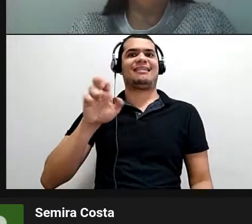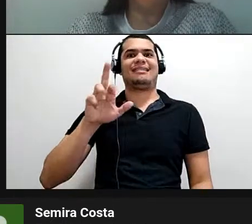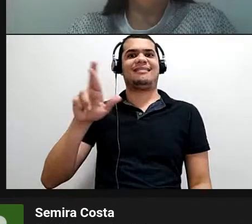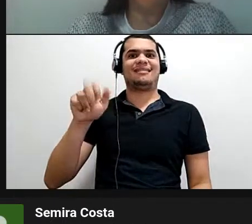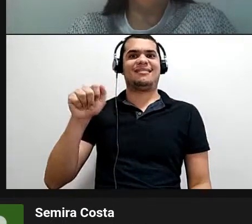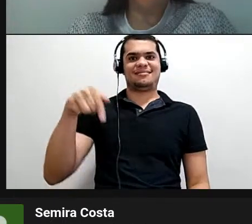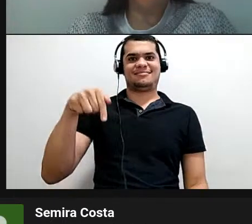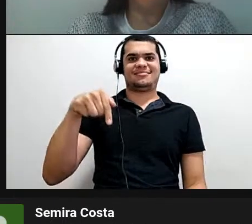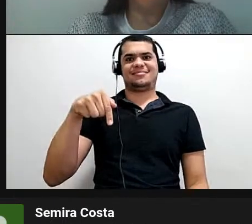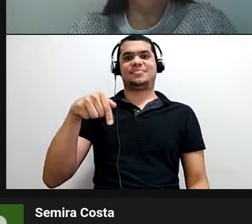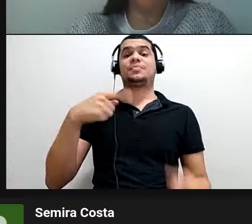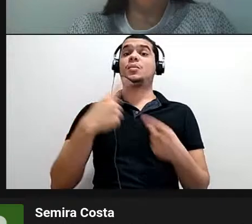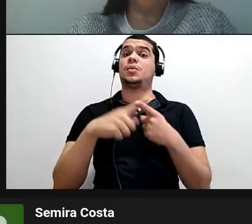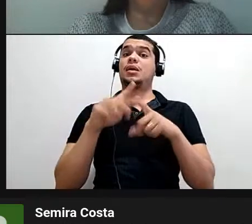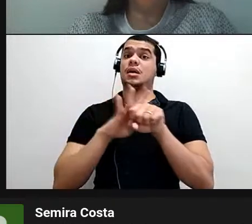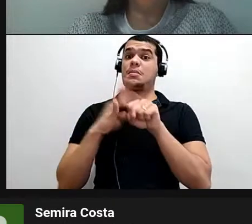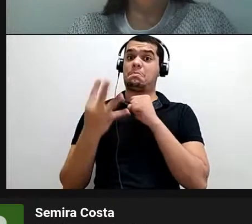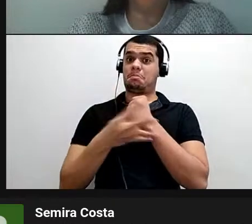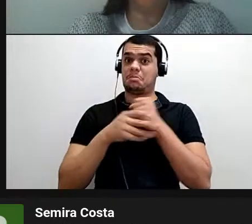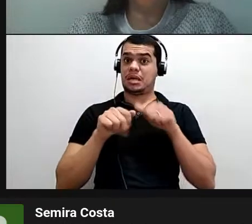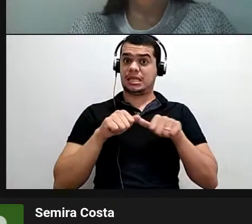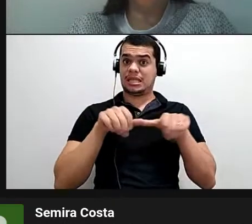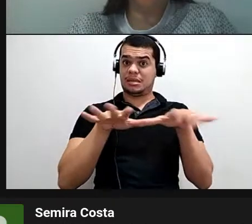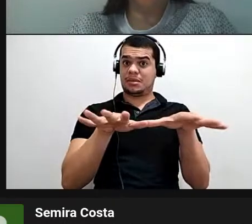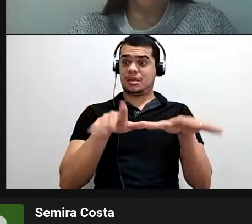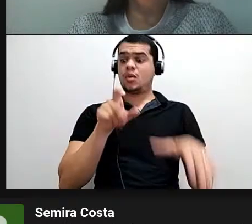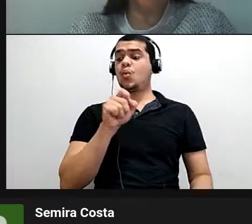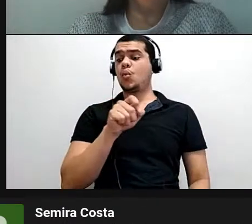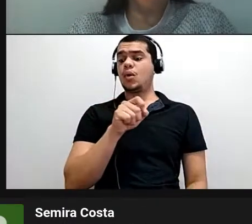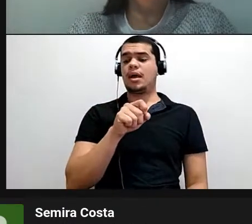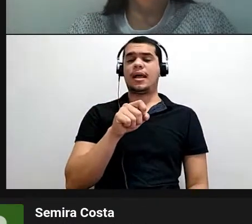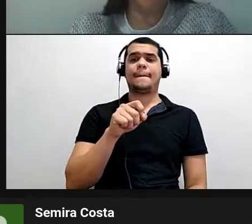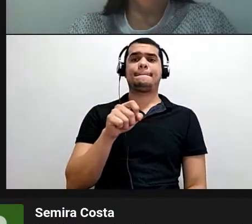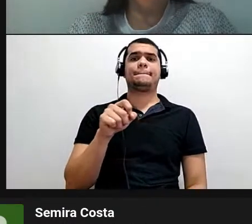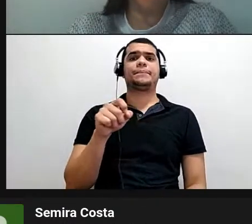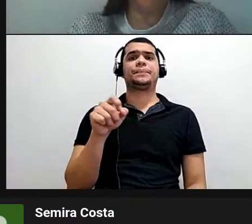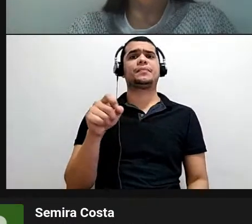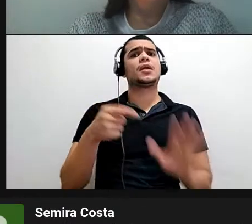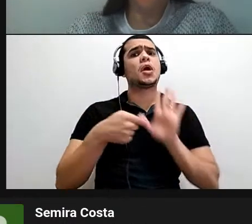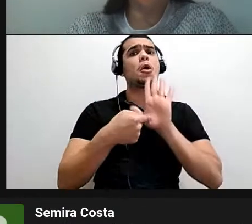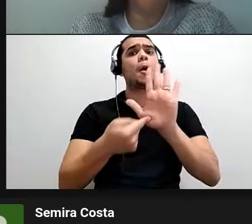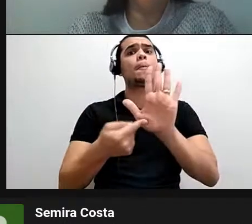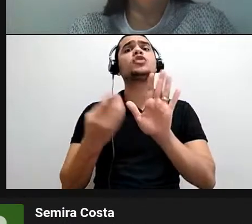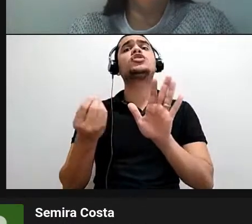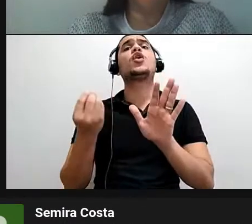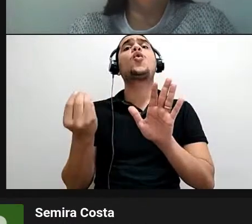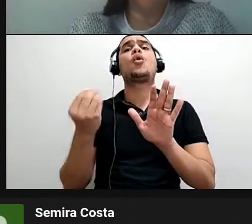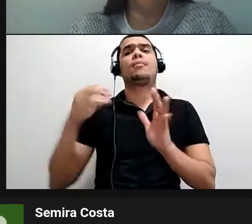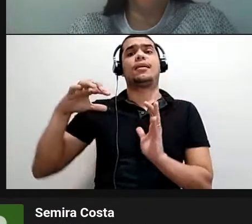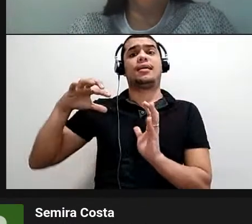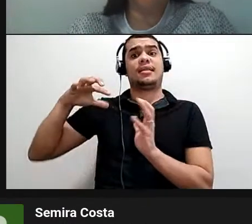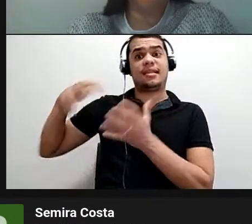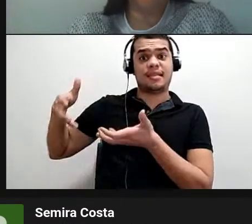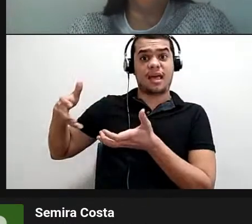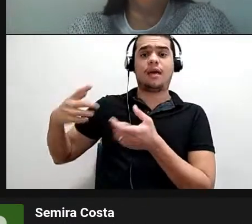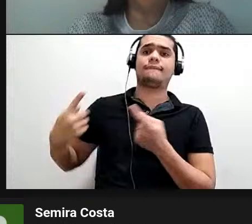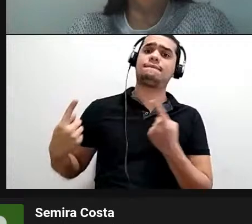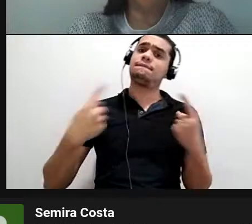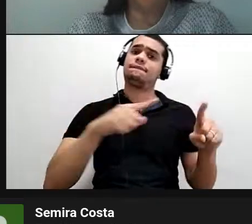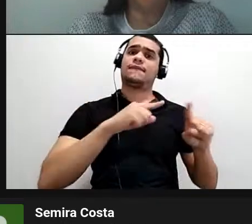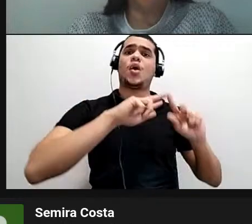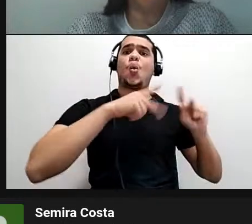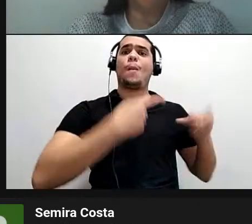a pandemia, eu vejo a pandemia nada mais como um revite da Terra, né? A Terra está revidando contra os humanos, né?